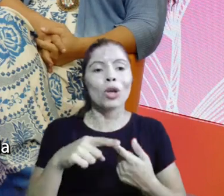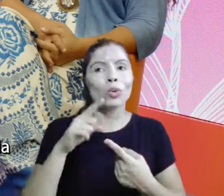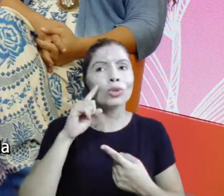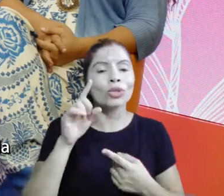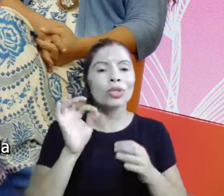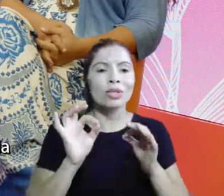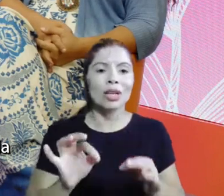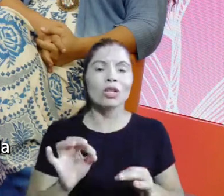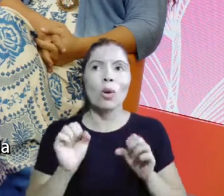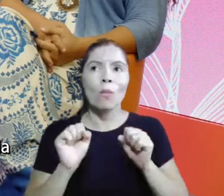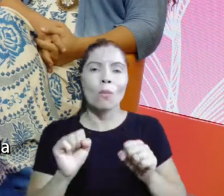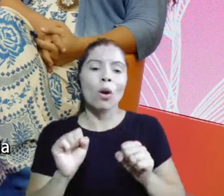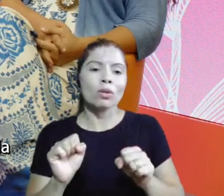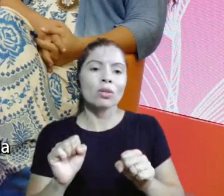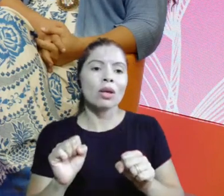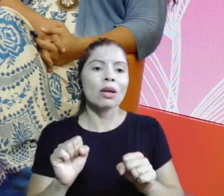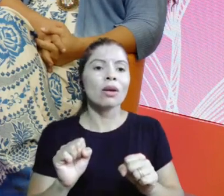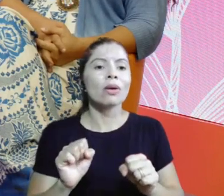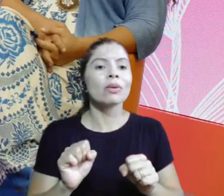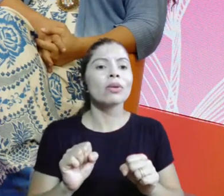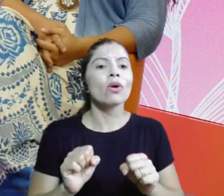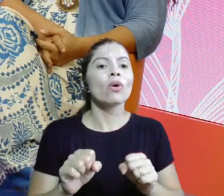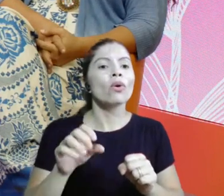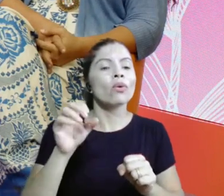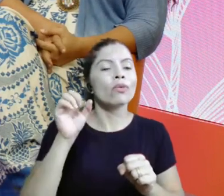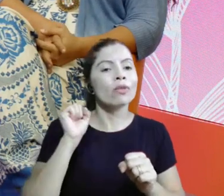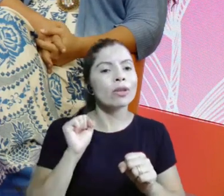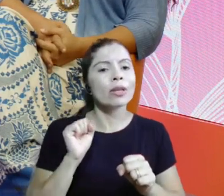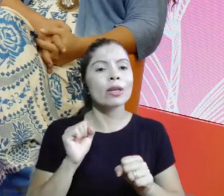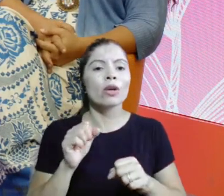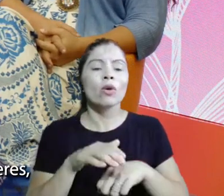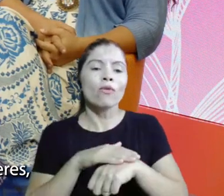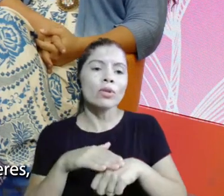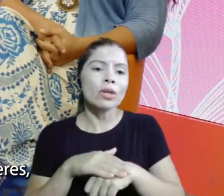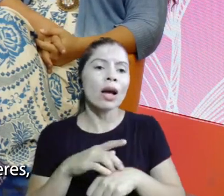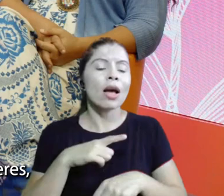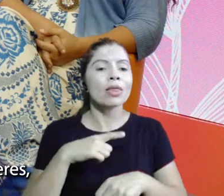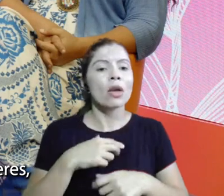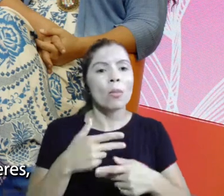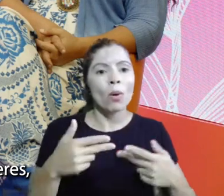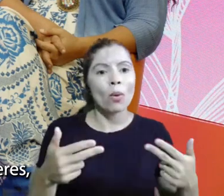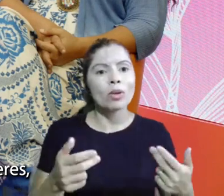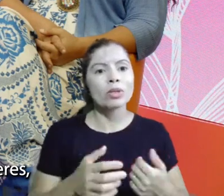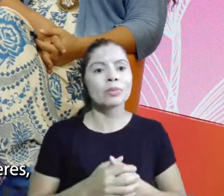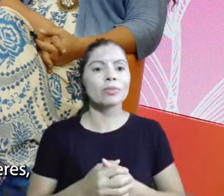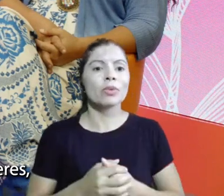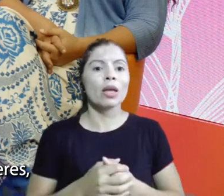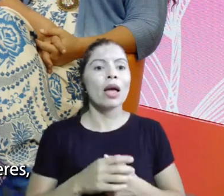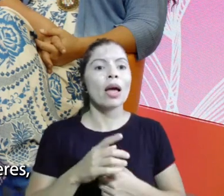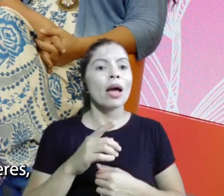dia pra que eu possa ouvir a gente conversar e ter uma coisa.